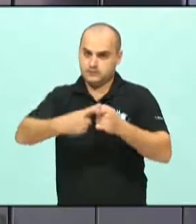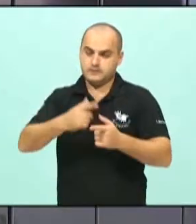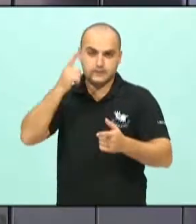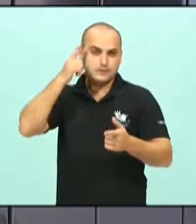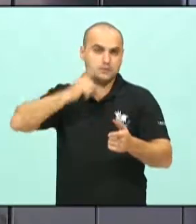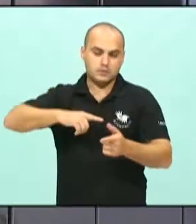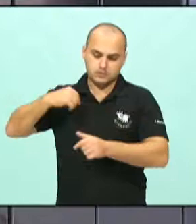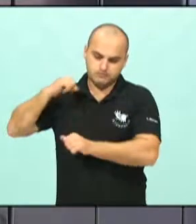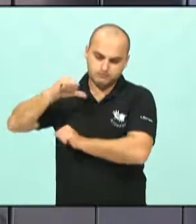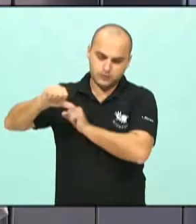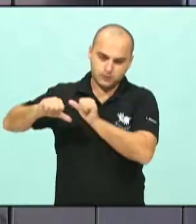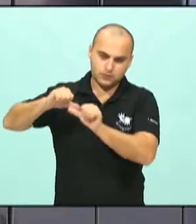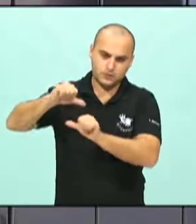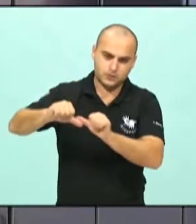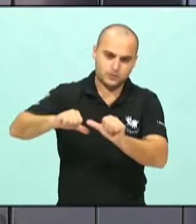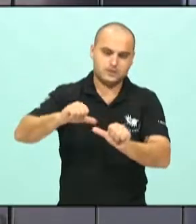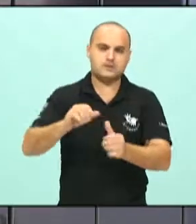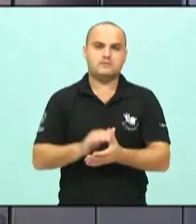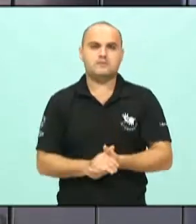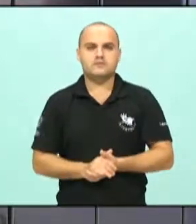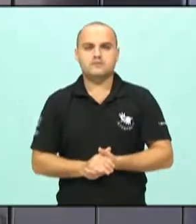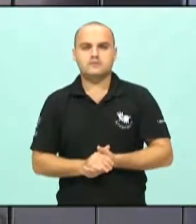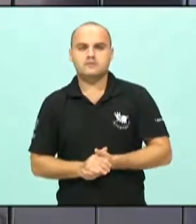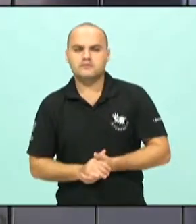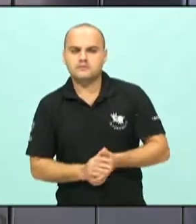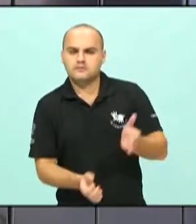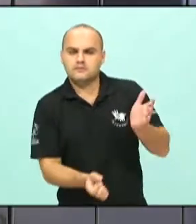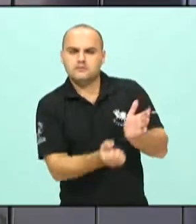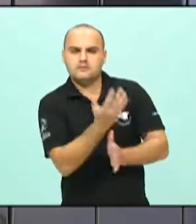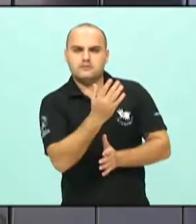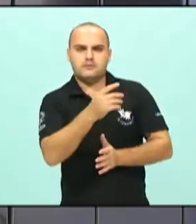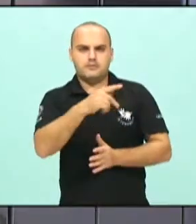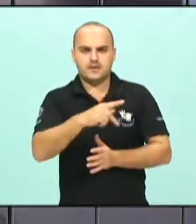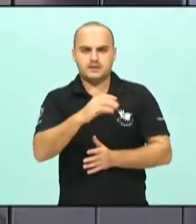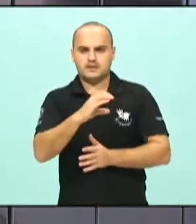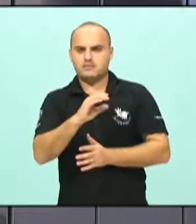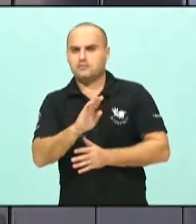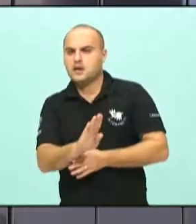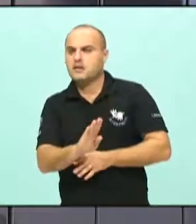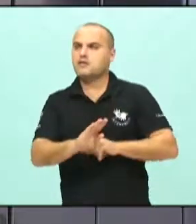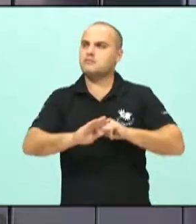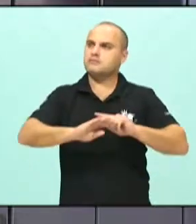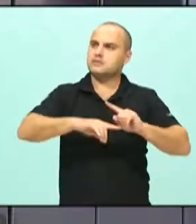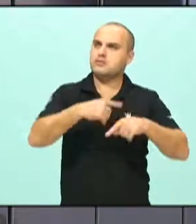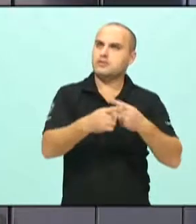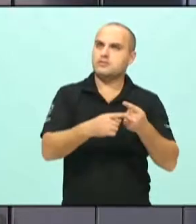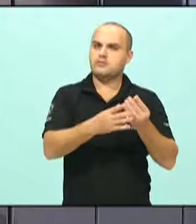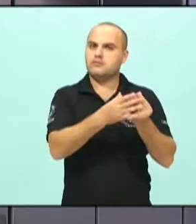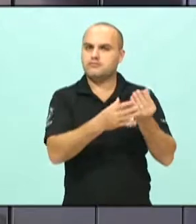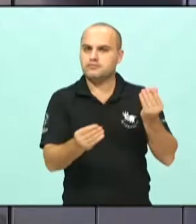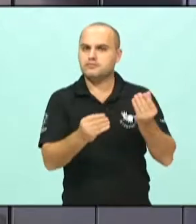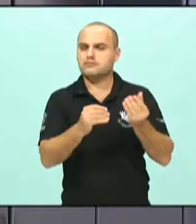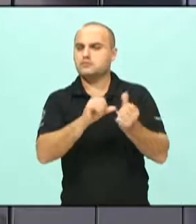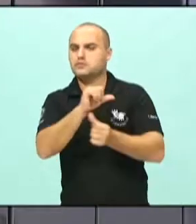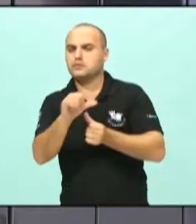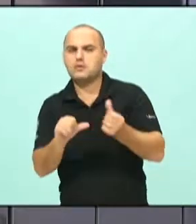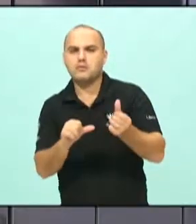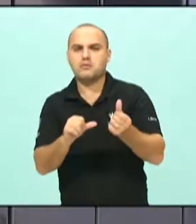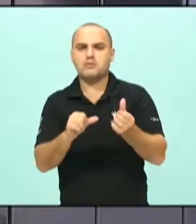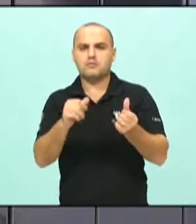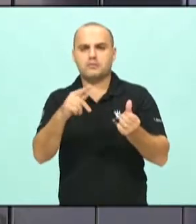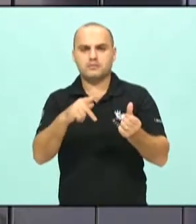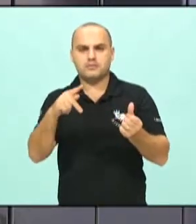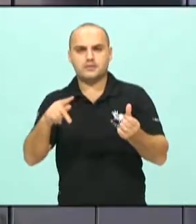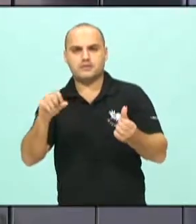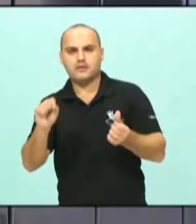Já o PPS nasceu lá no PCB, depois veio uma alteração, o